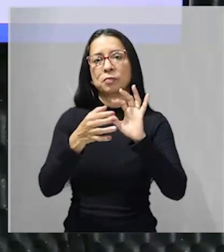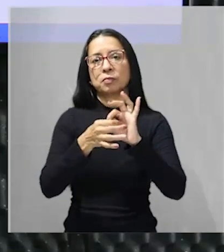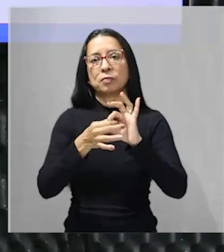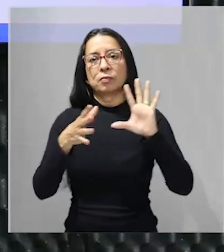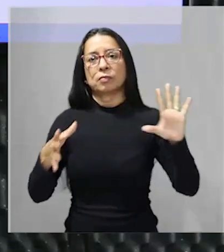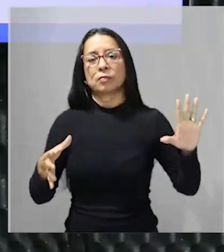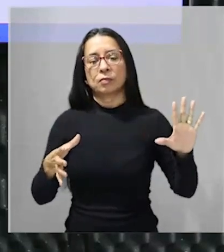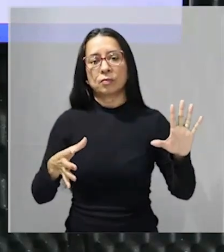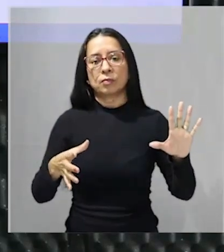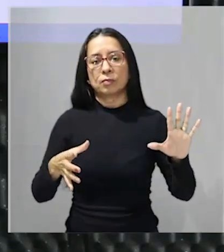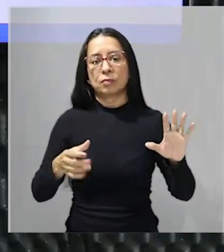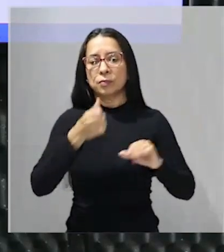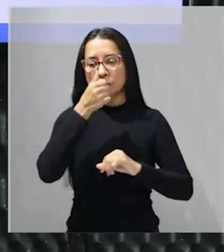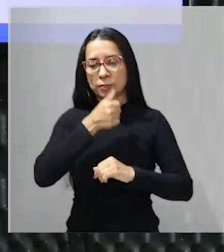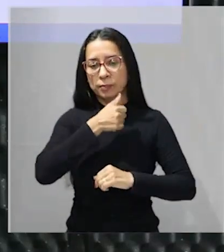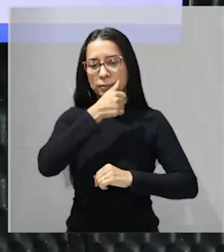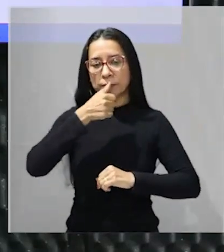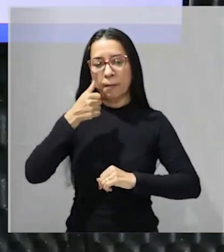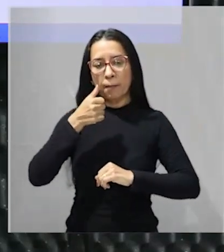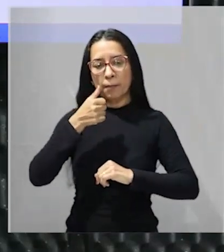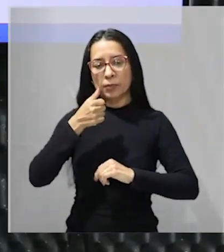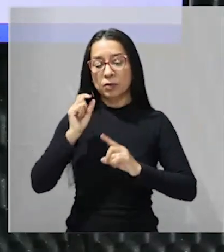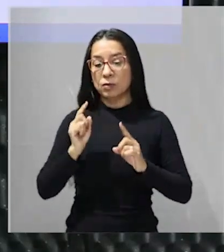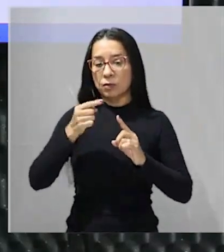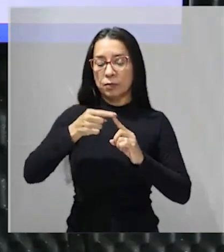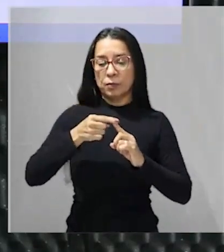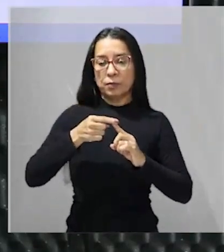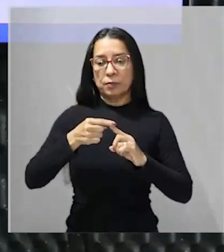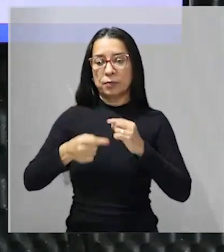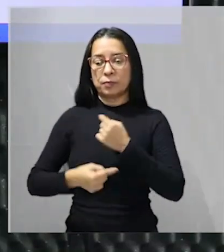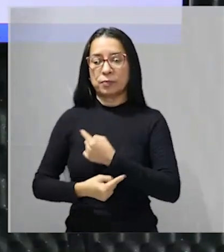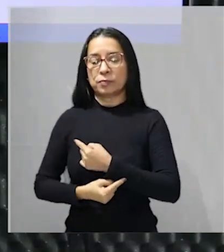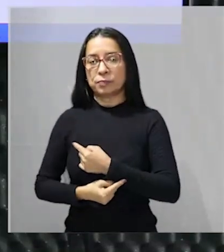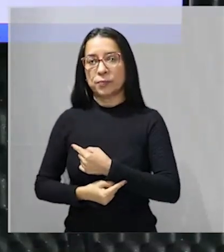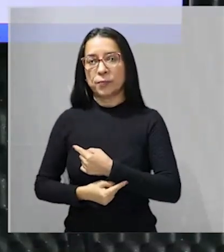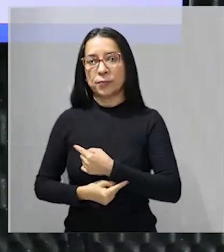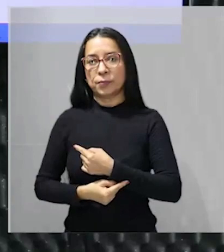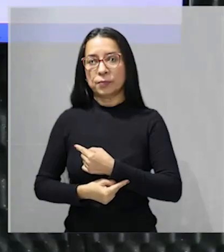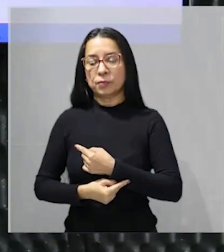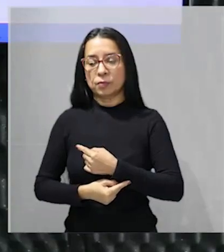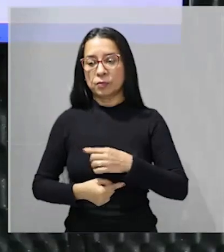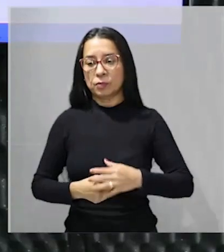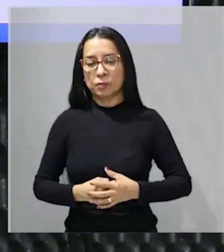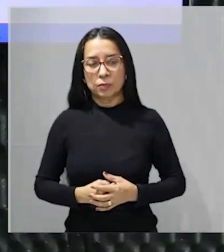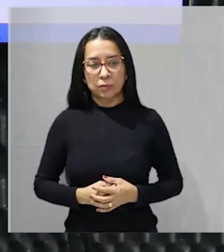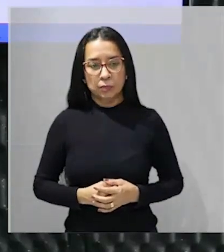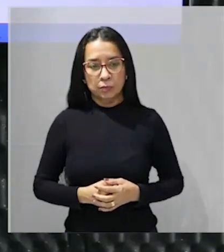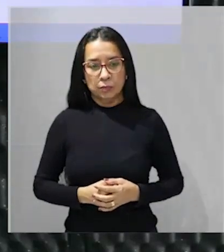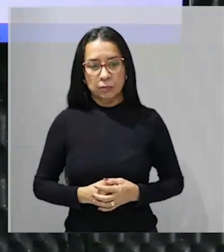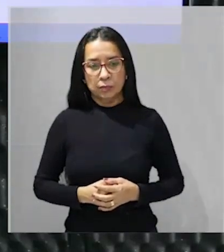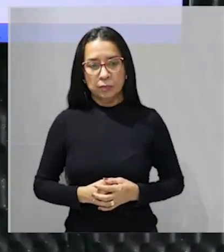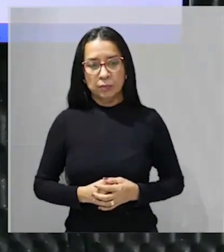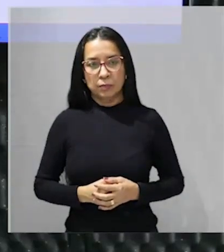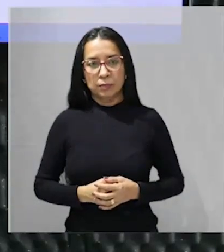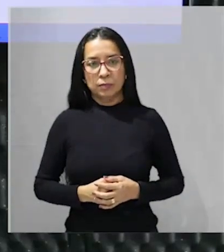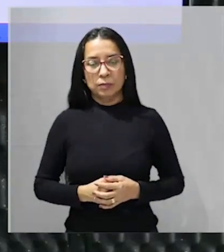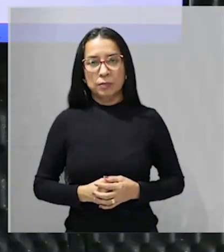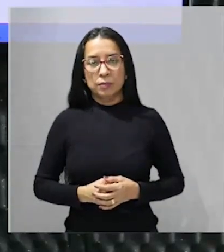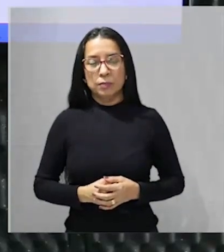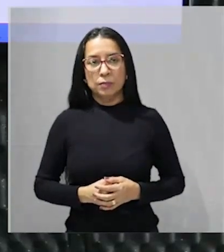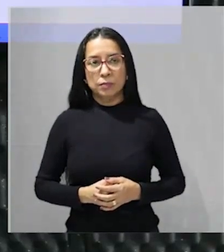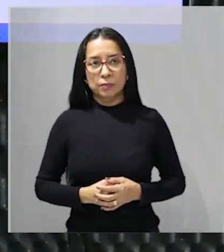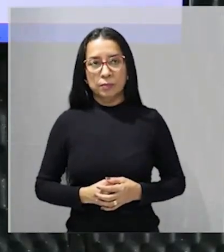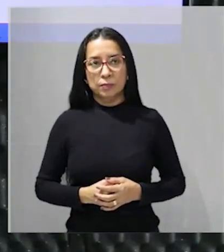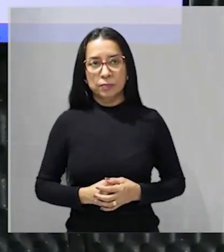sacrificado pela sua causa inclusive para outros um racista que aboliu a escravidão apenas para o que?